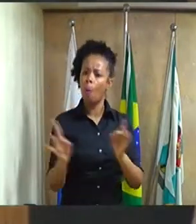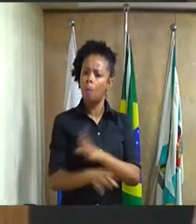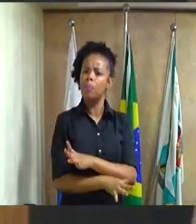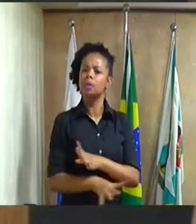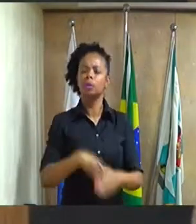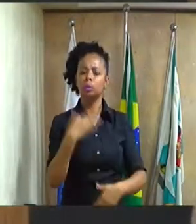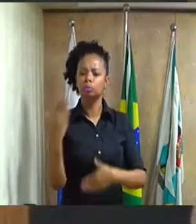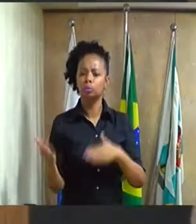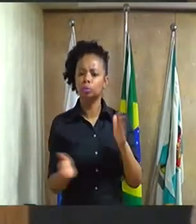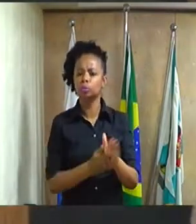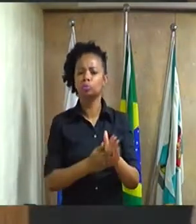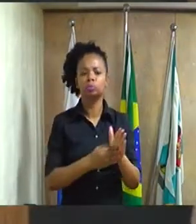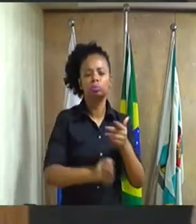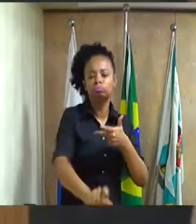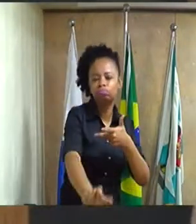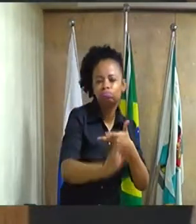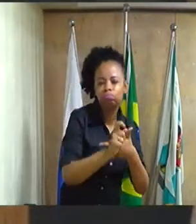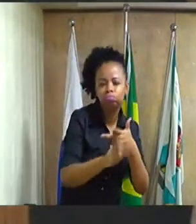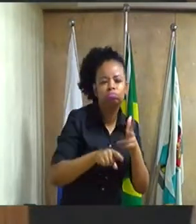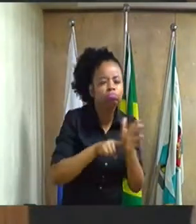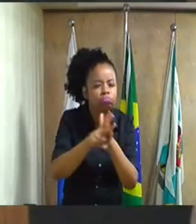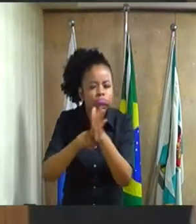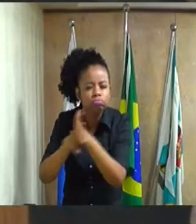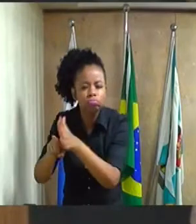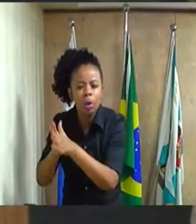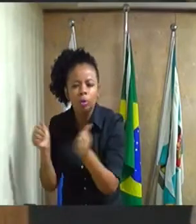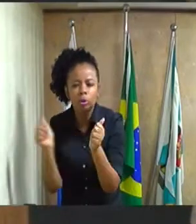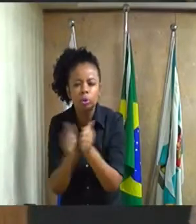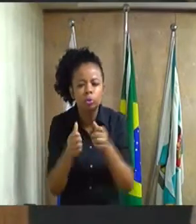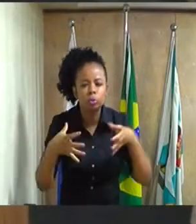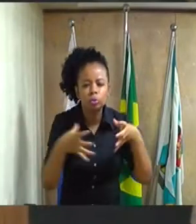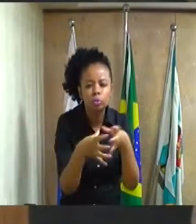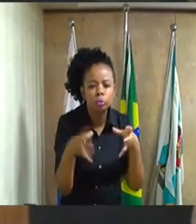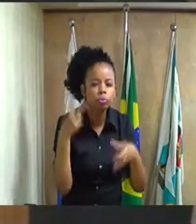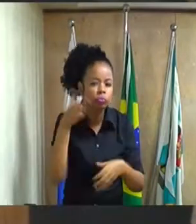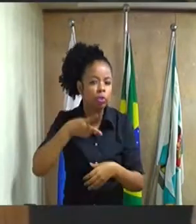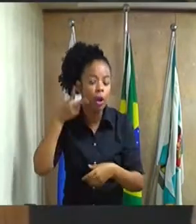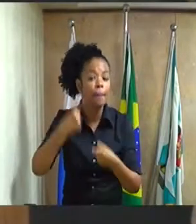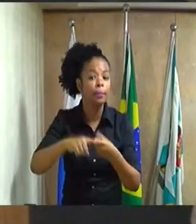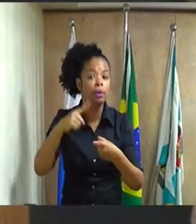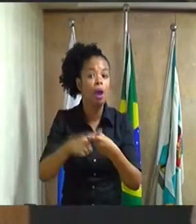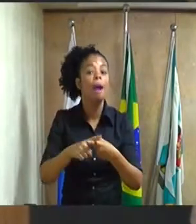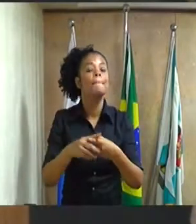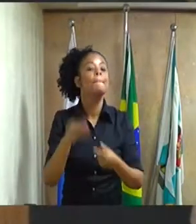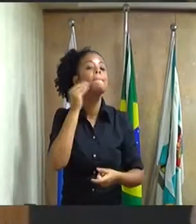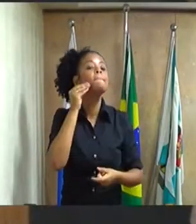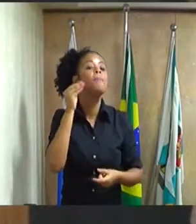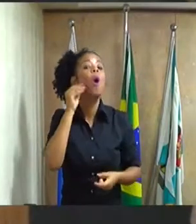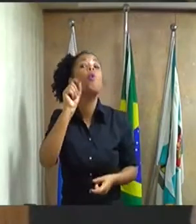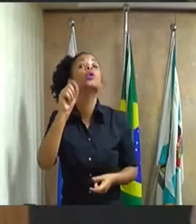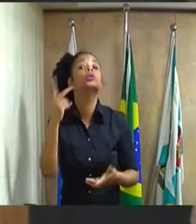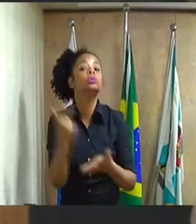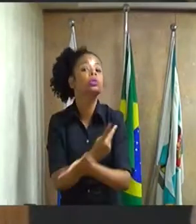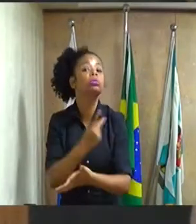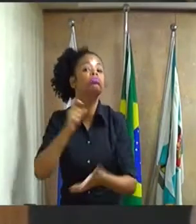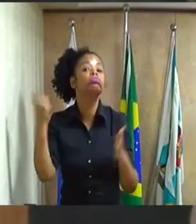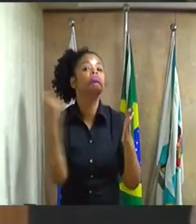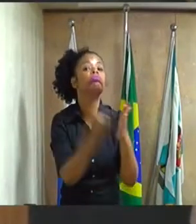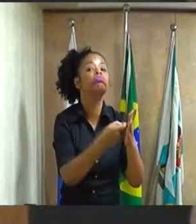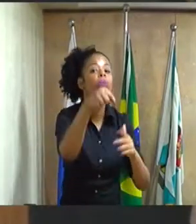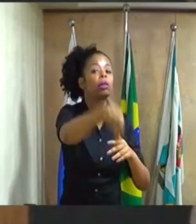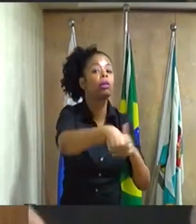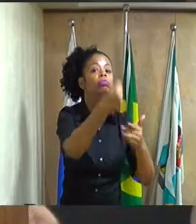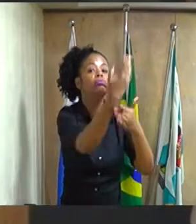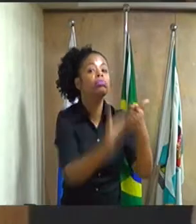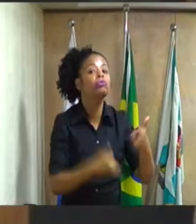papel de fiscalizador junto com o vereador para apurarmos as denúncias que foram feitas aqui. Está